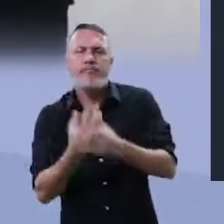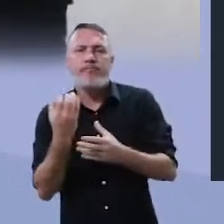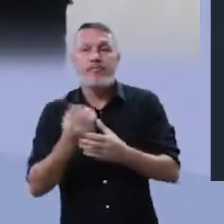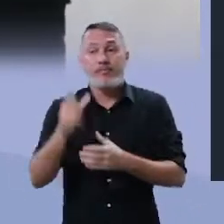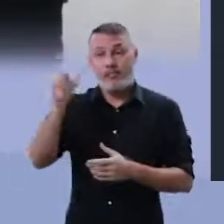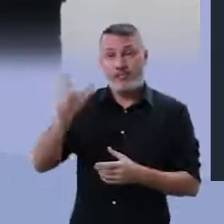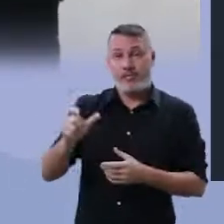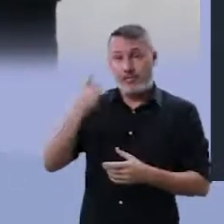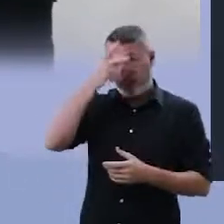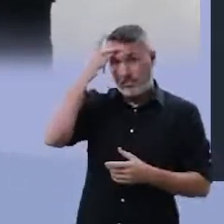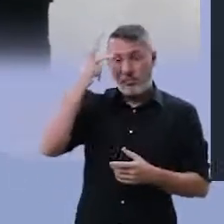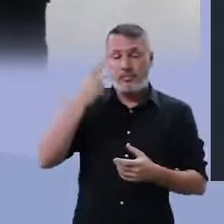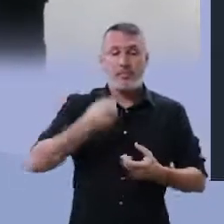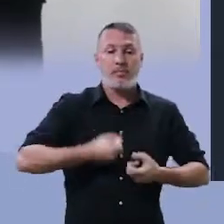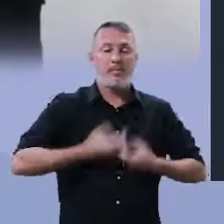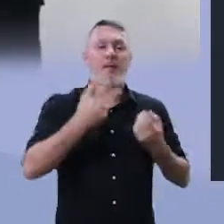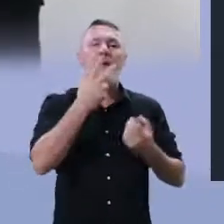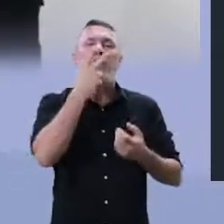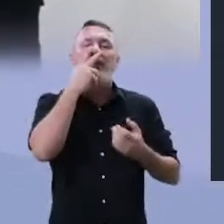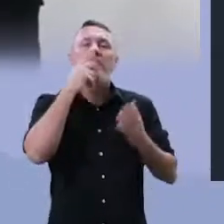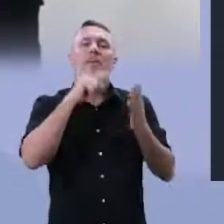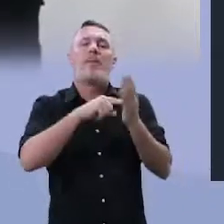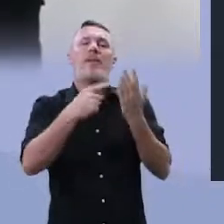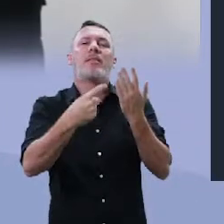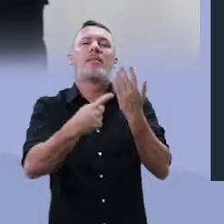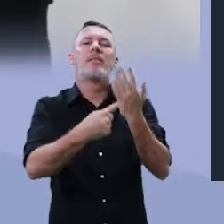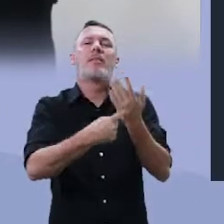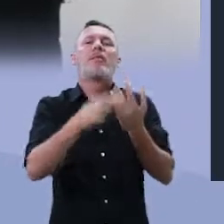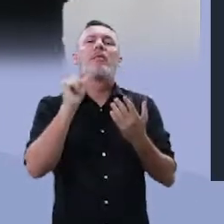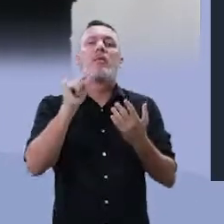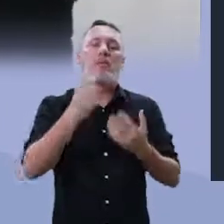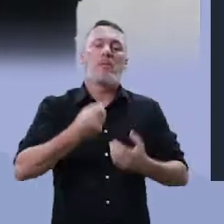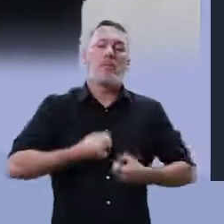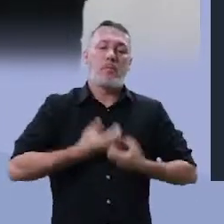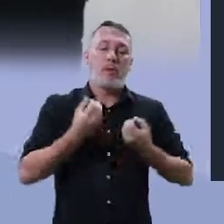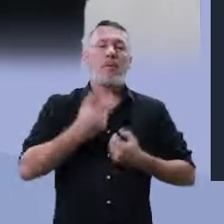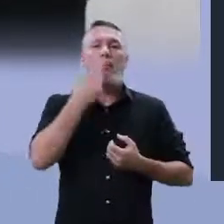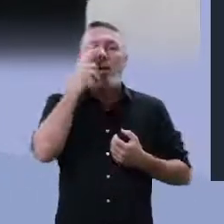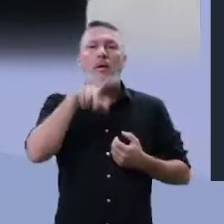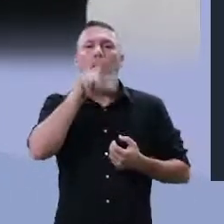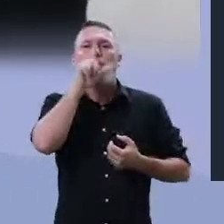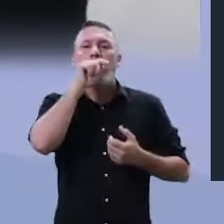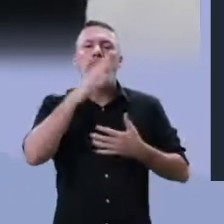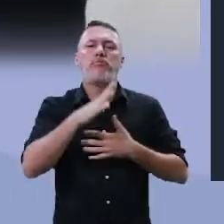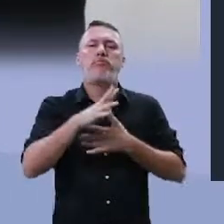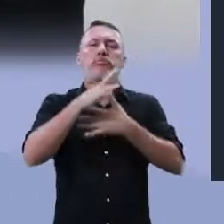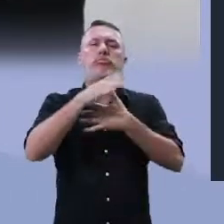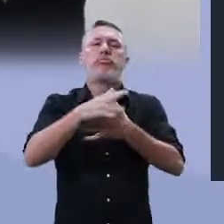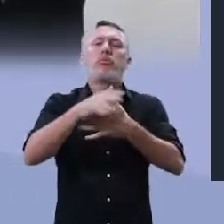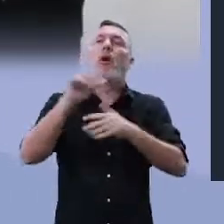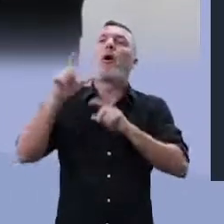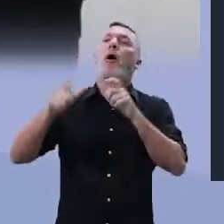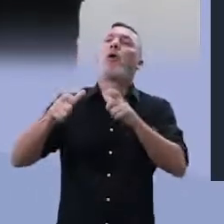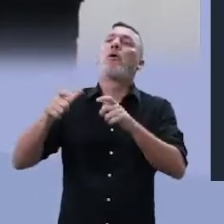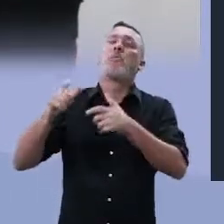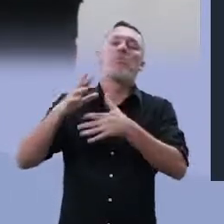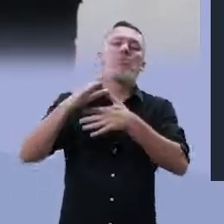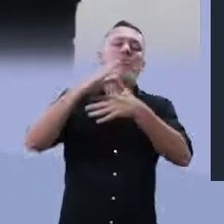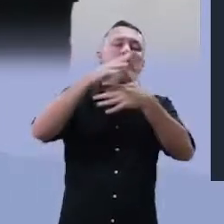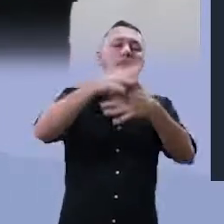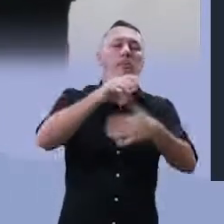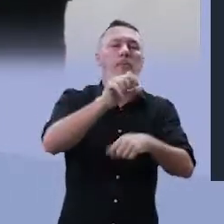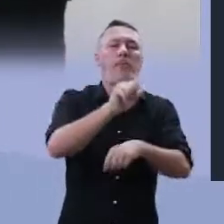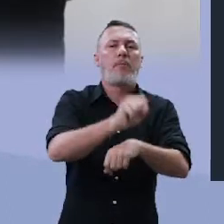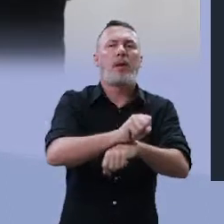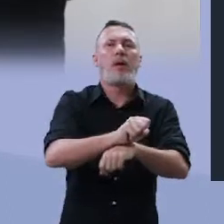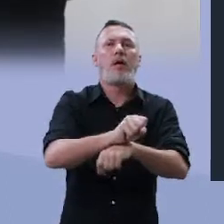Ele diz que poemas são pássaros que chegam, não se sabe de onde, e pousam no livro